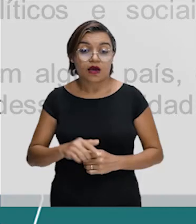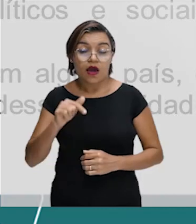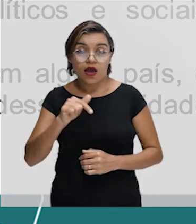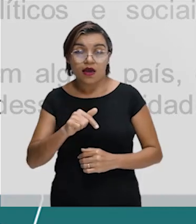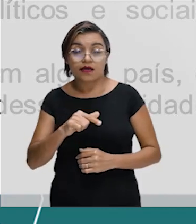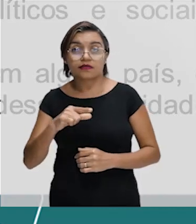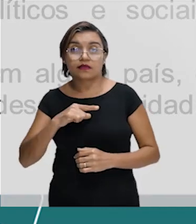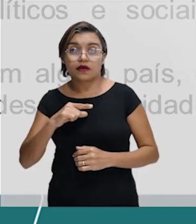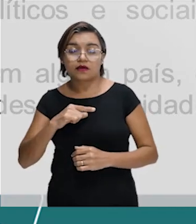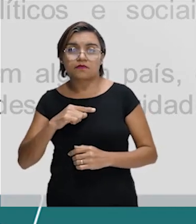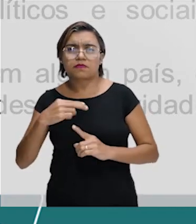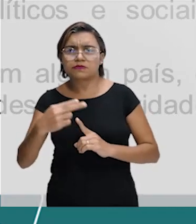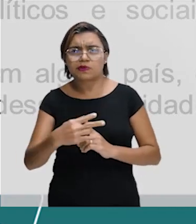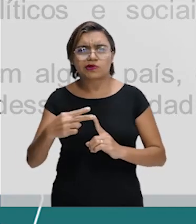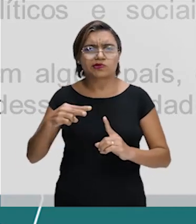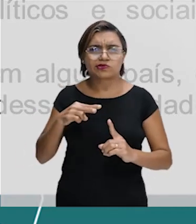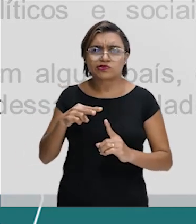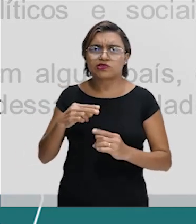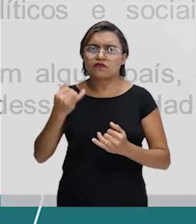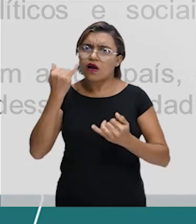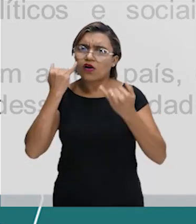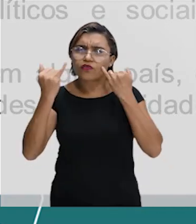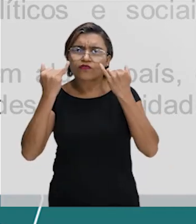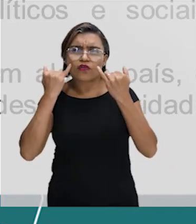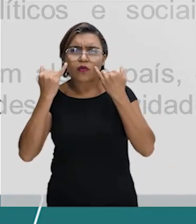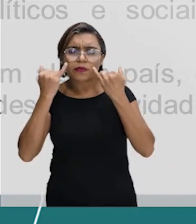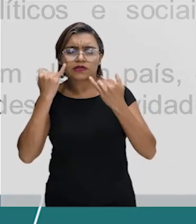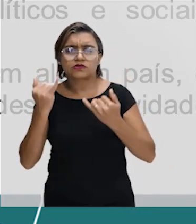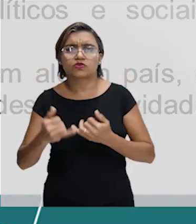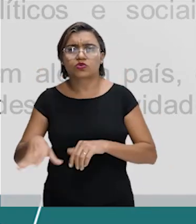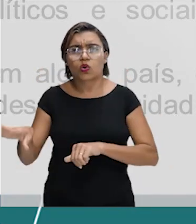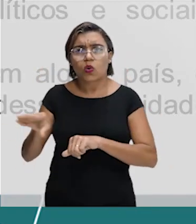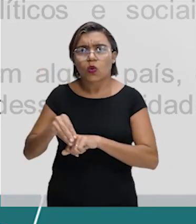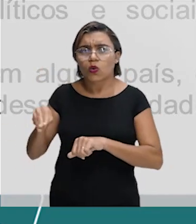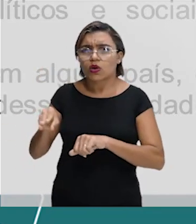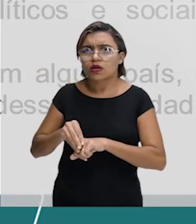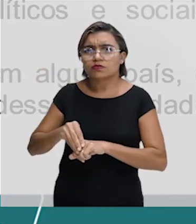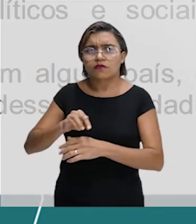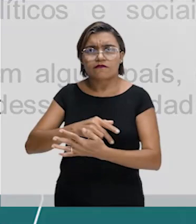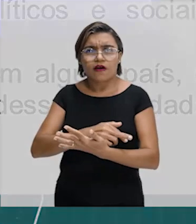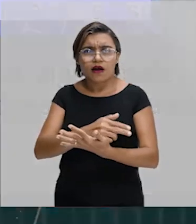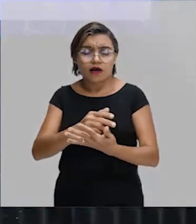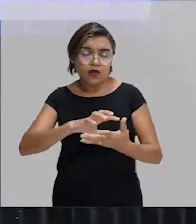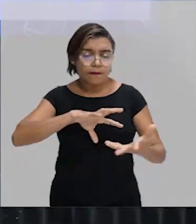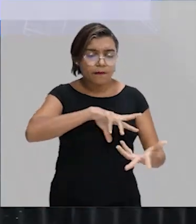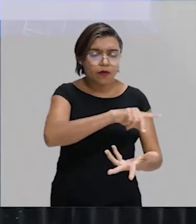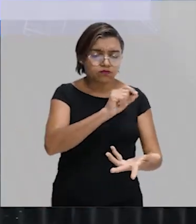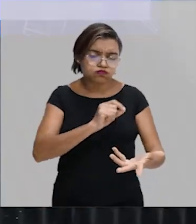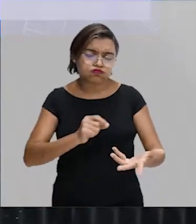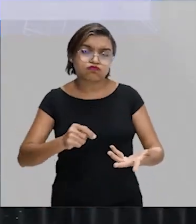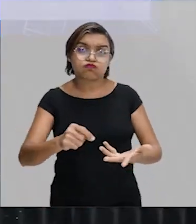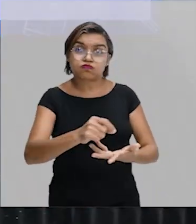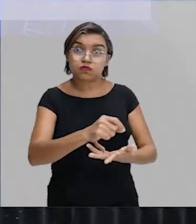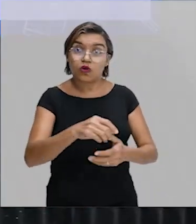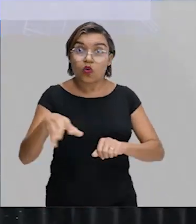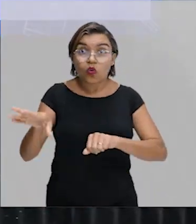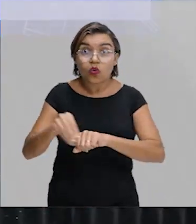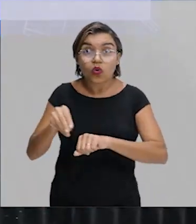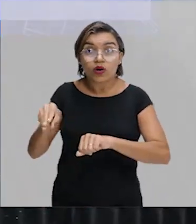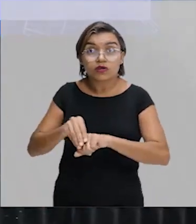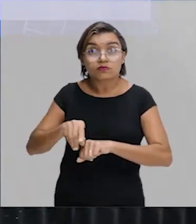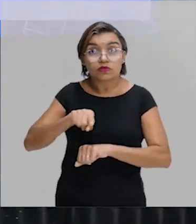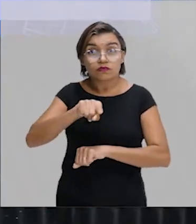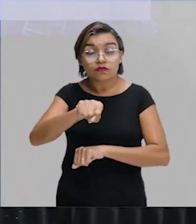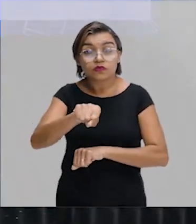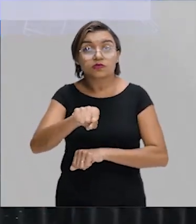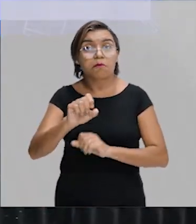acesso a perspectivas, informações, conhecimento de várias partes do mundo. Hoje o conhecimento está na palma da tua mão.